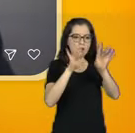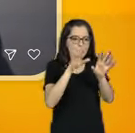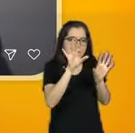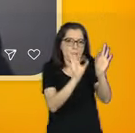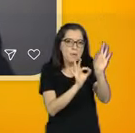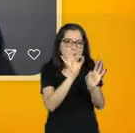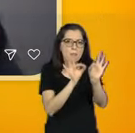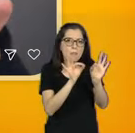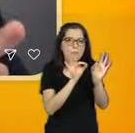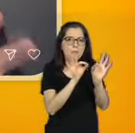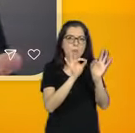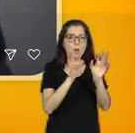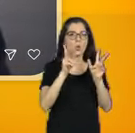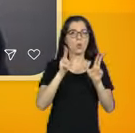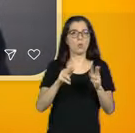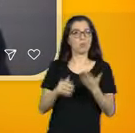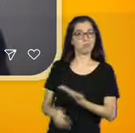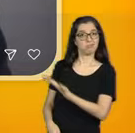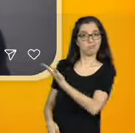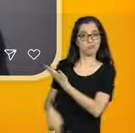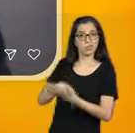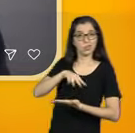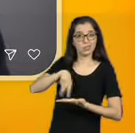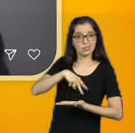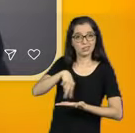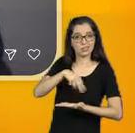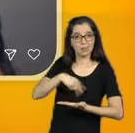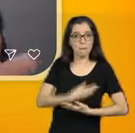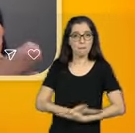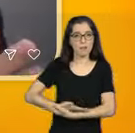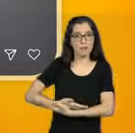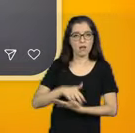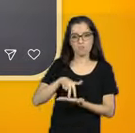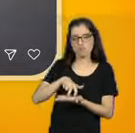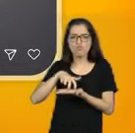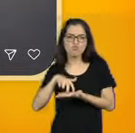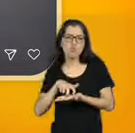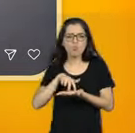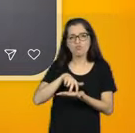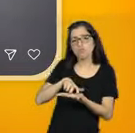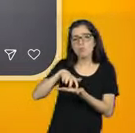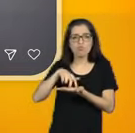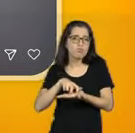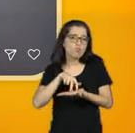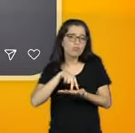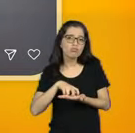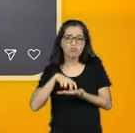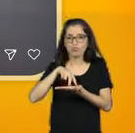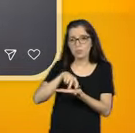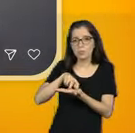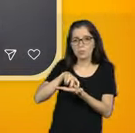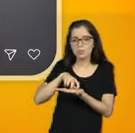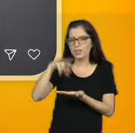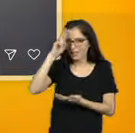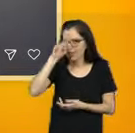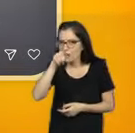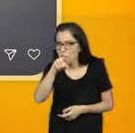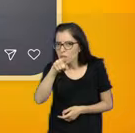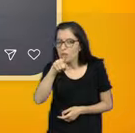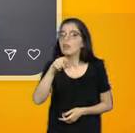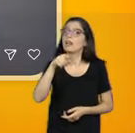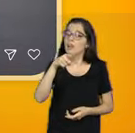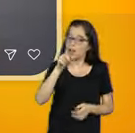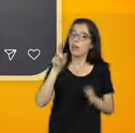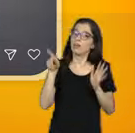é o bebê dançando. Será que você lembra? O bebê dançando, ele é um